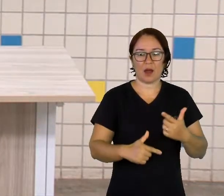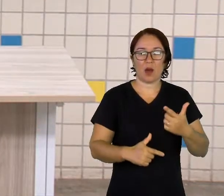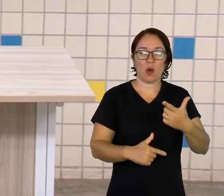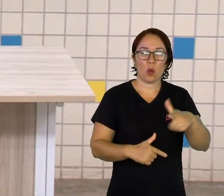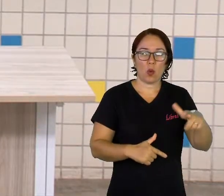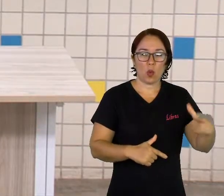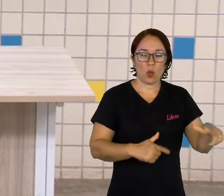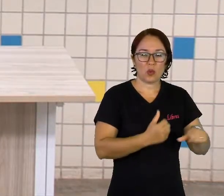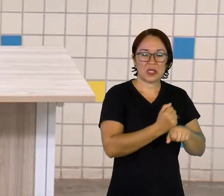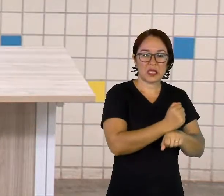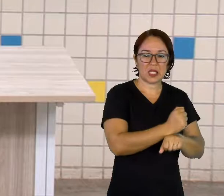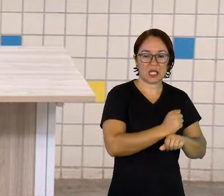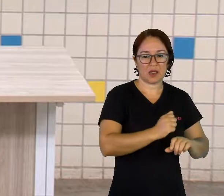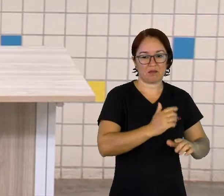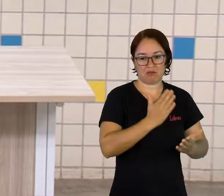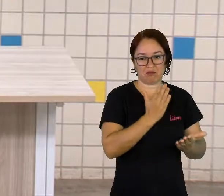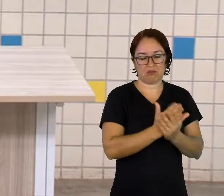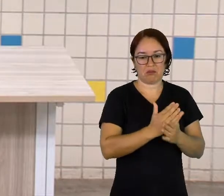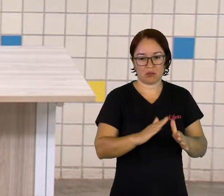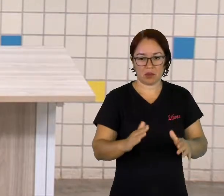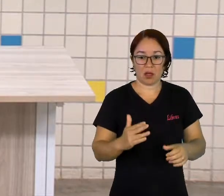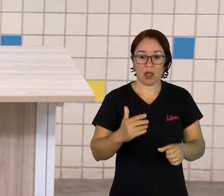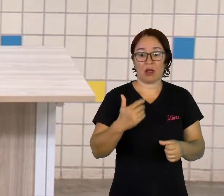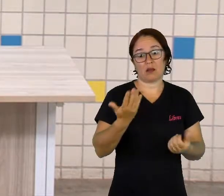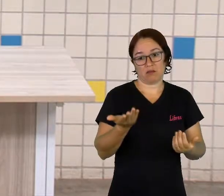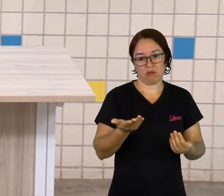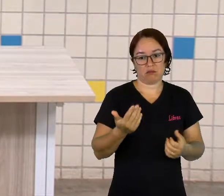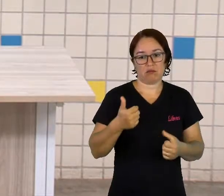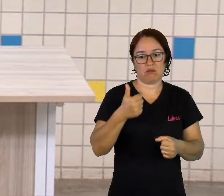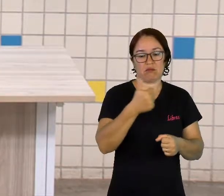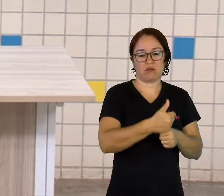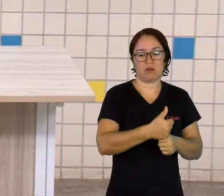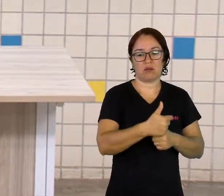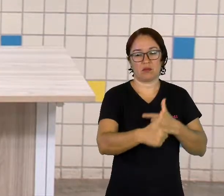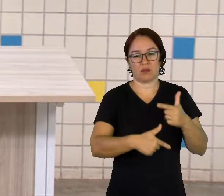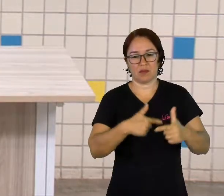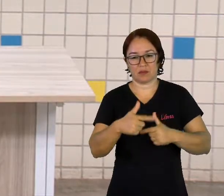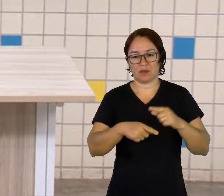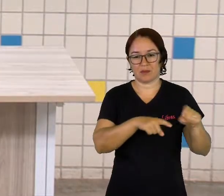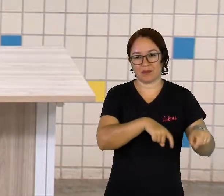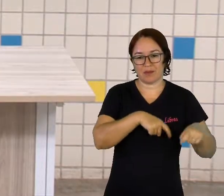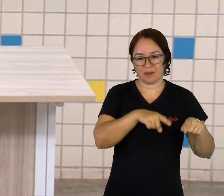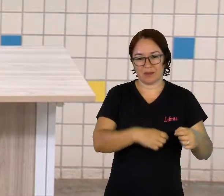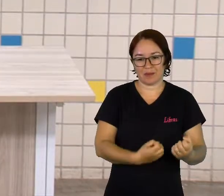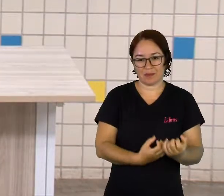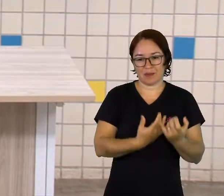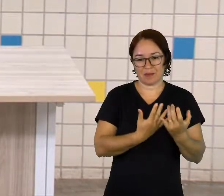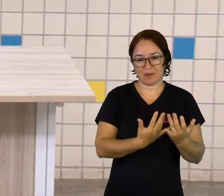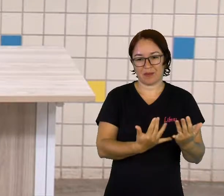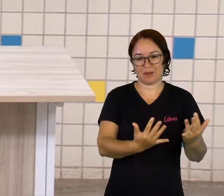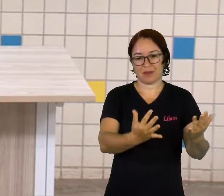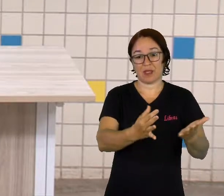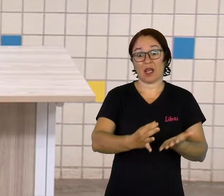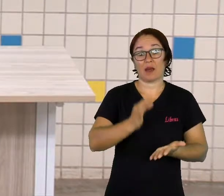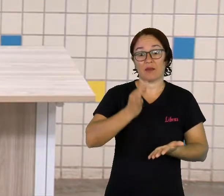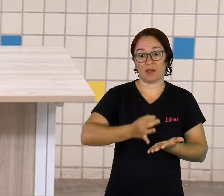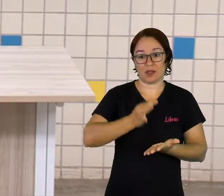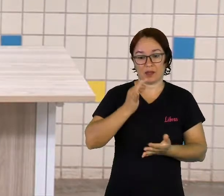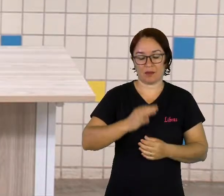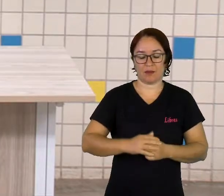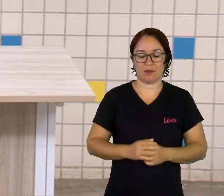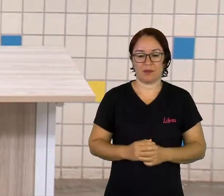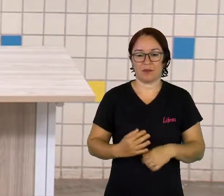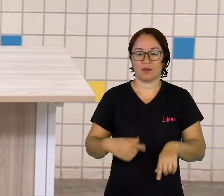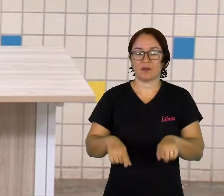italianos vêm para o Brasil para trabalhar nas fazendas de café. Nós temos também os alemães,